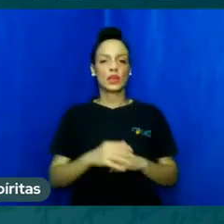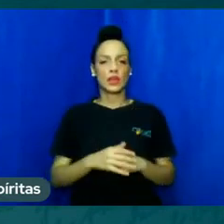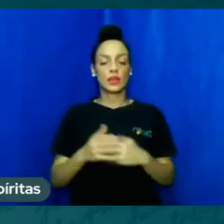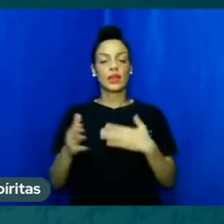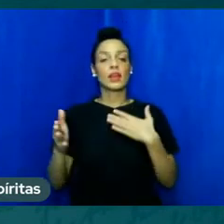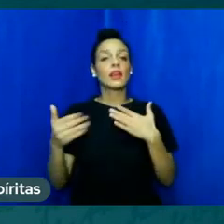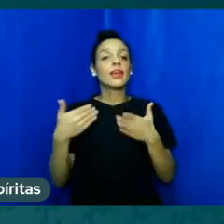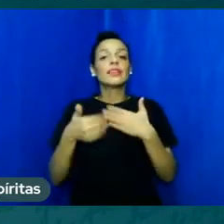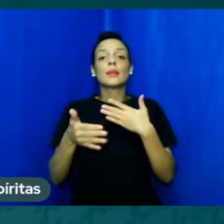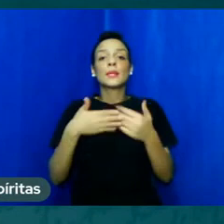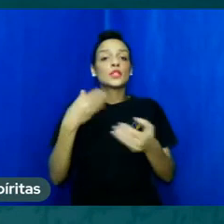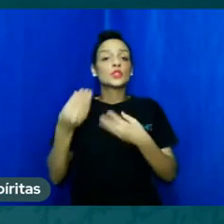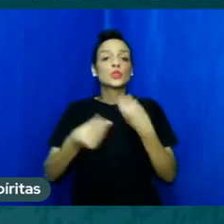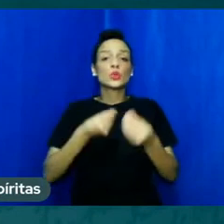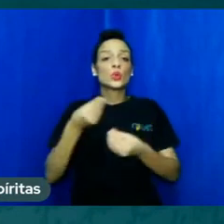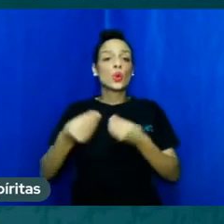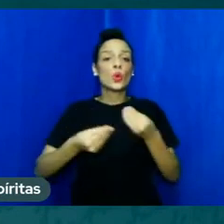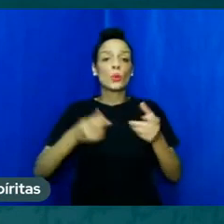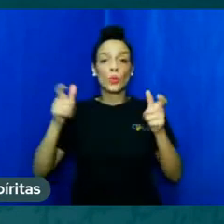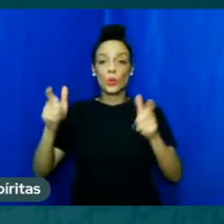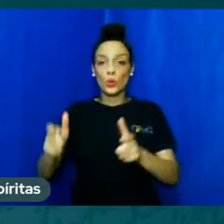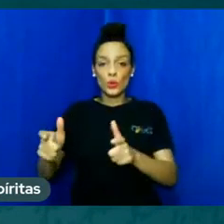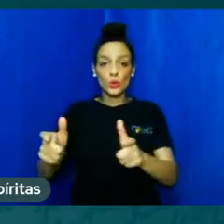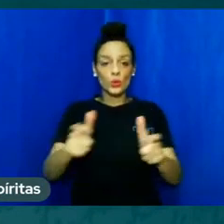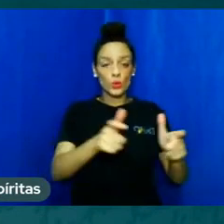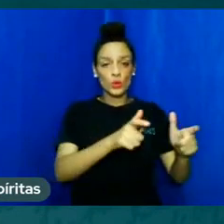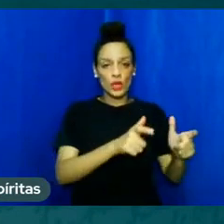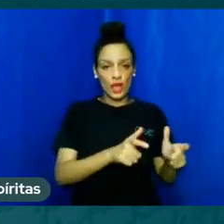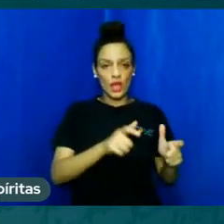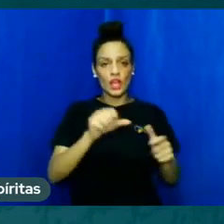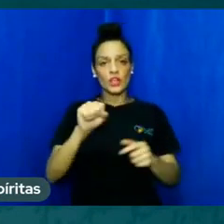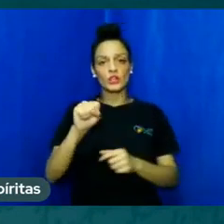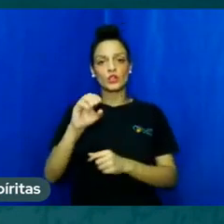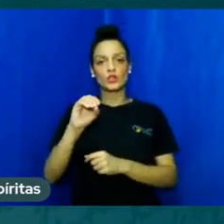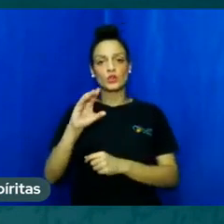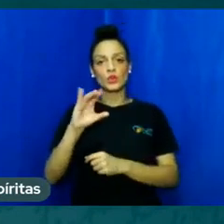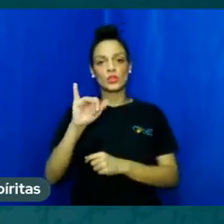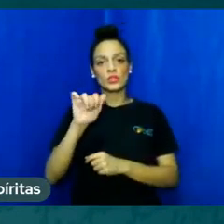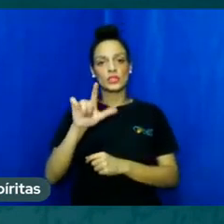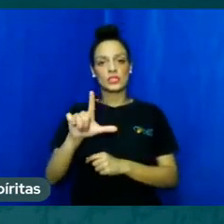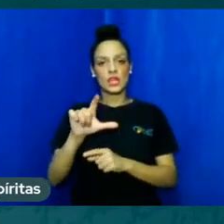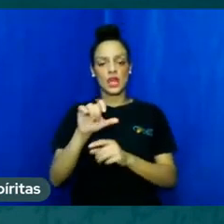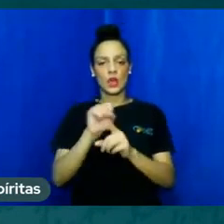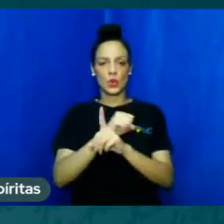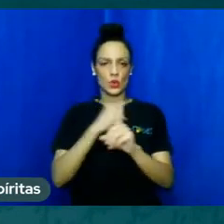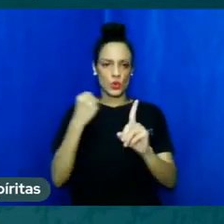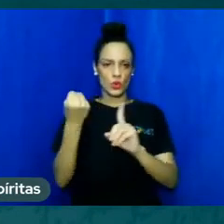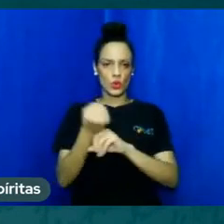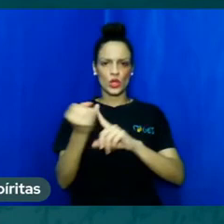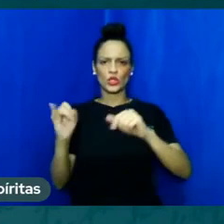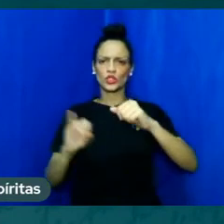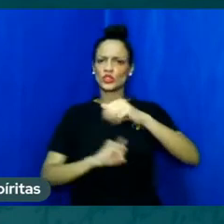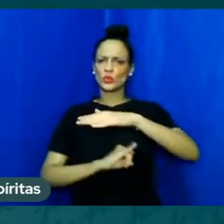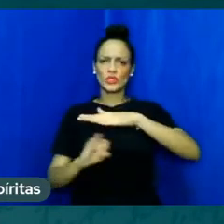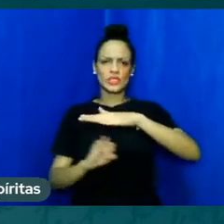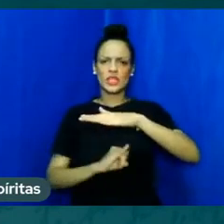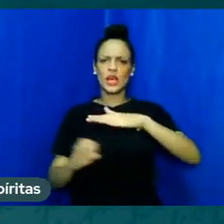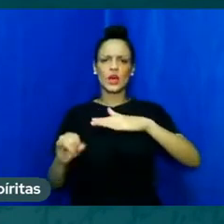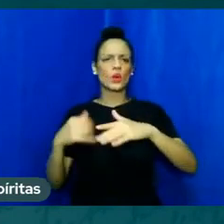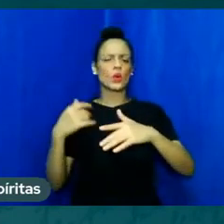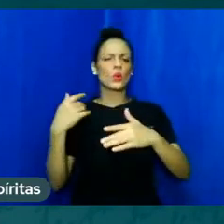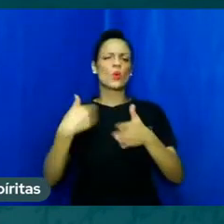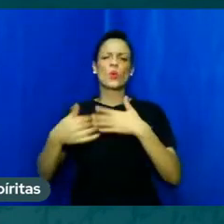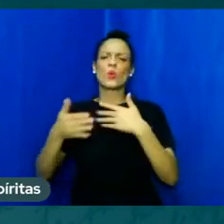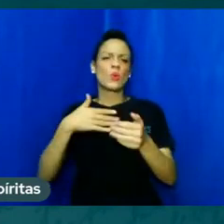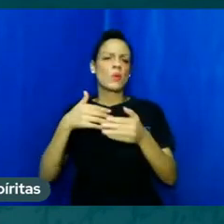instituição social... E aí a gente pode falar de qualquer instituição, tá? Os centros espíritas, Os ambientes